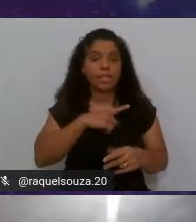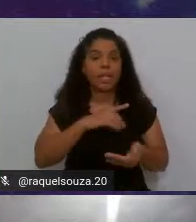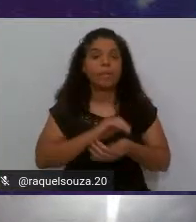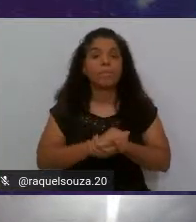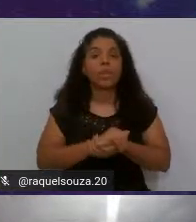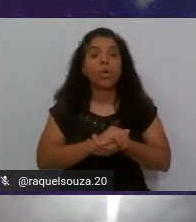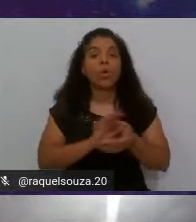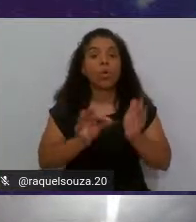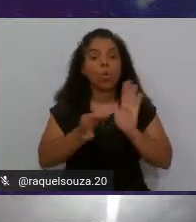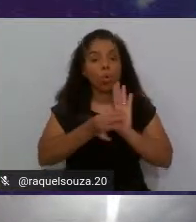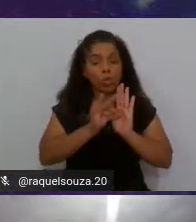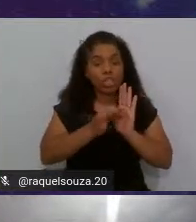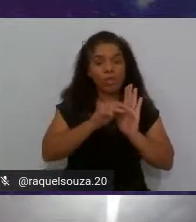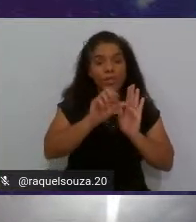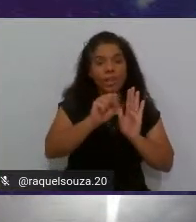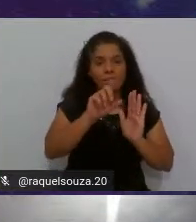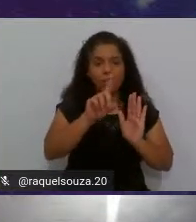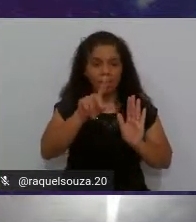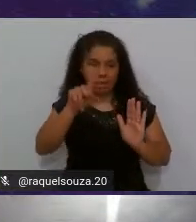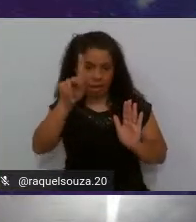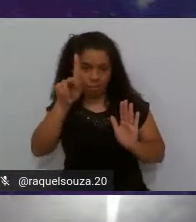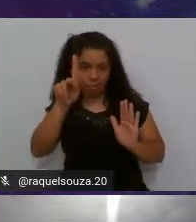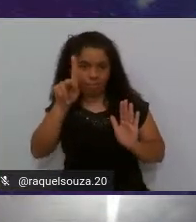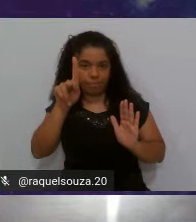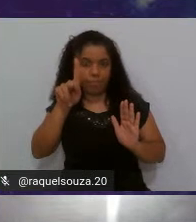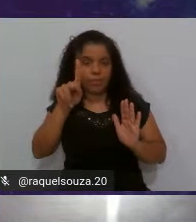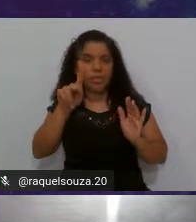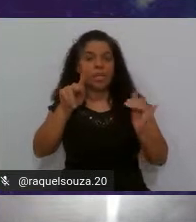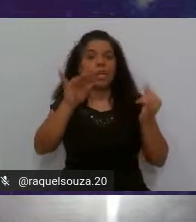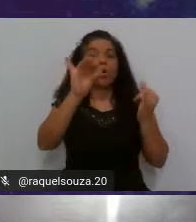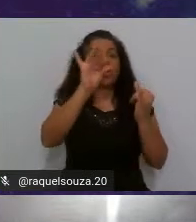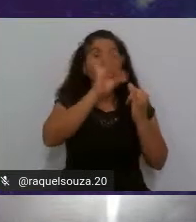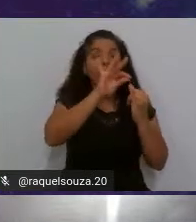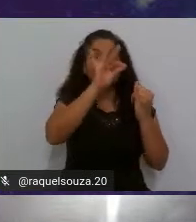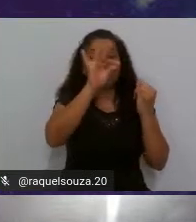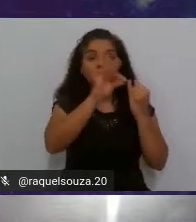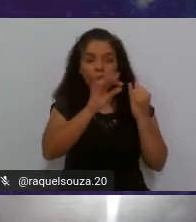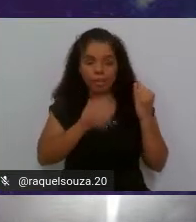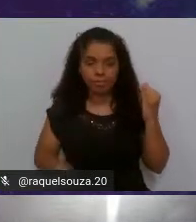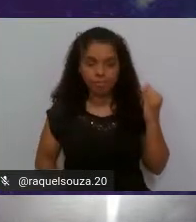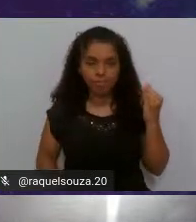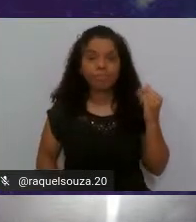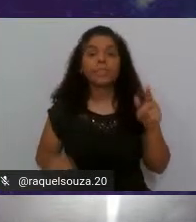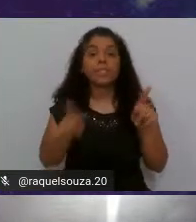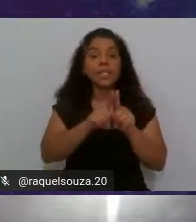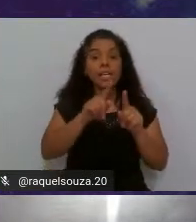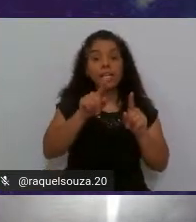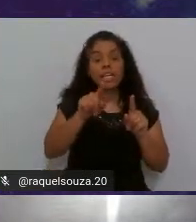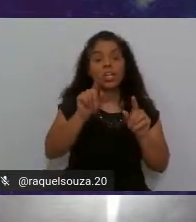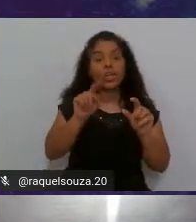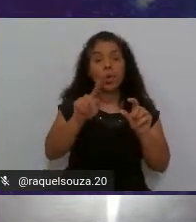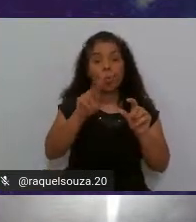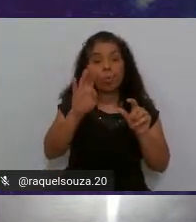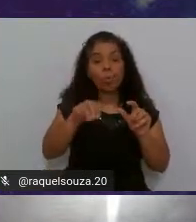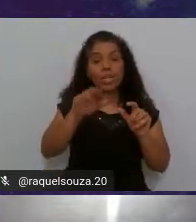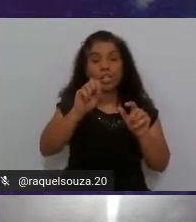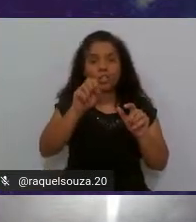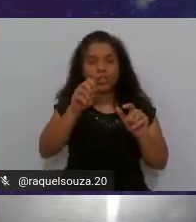Java SDK o Intel EJ e o plugin SonarLink